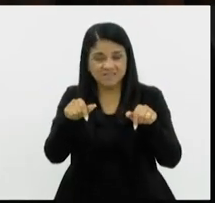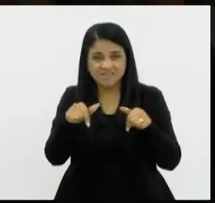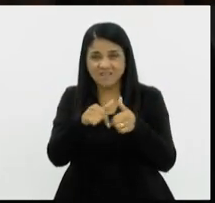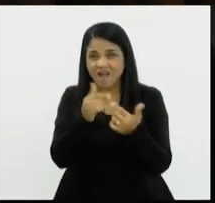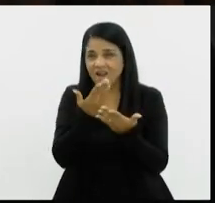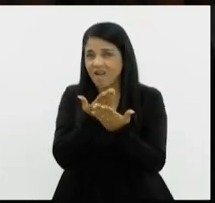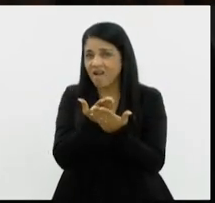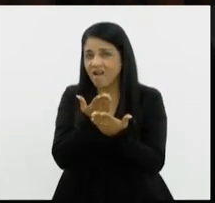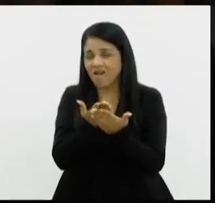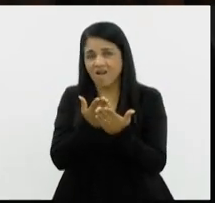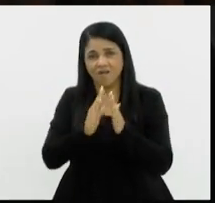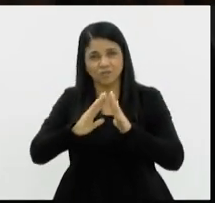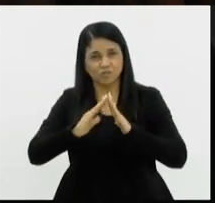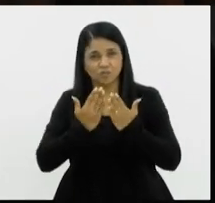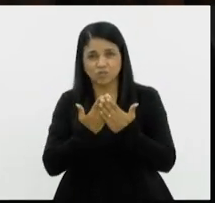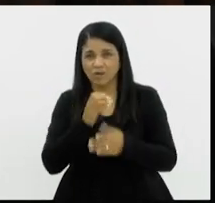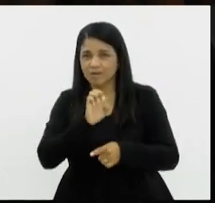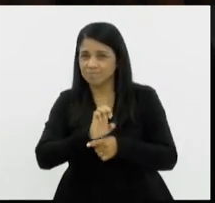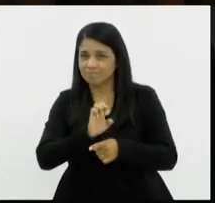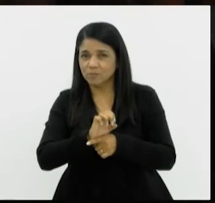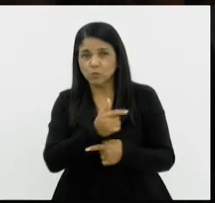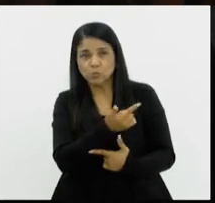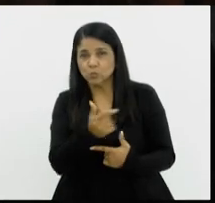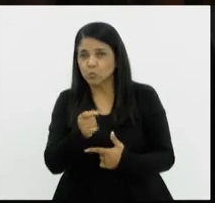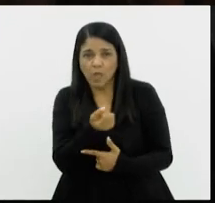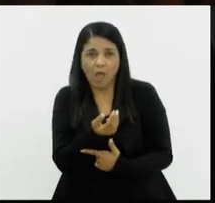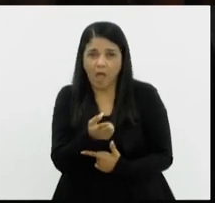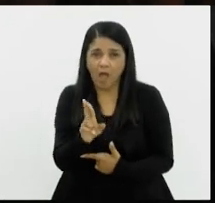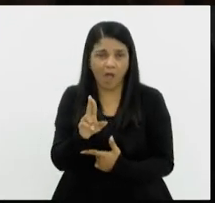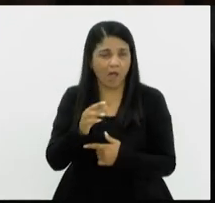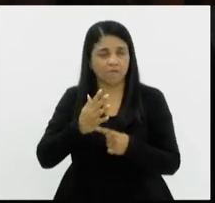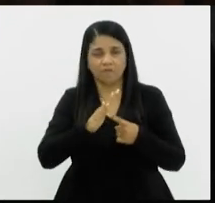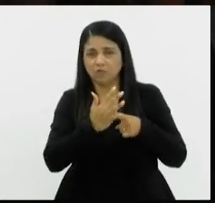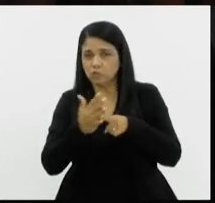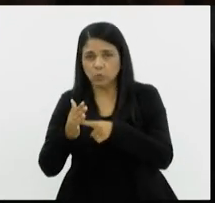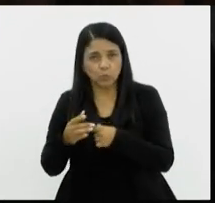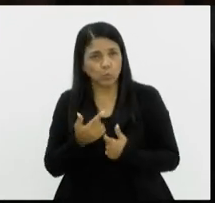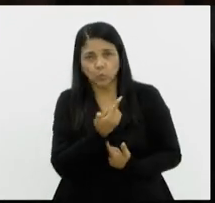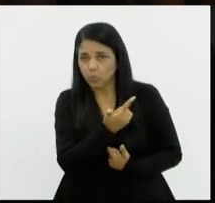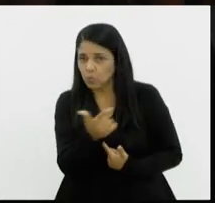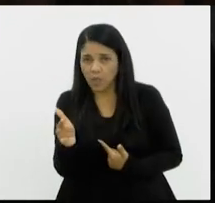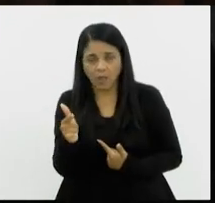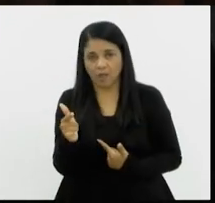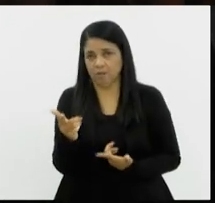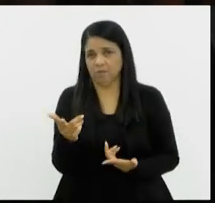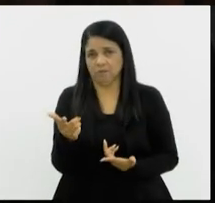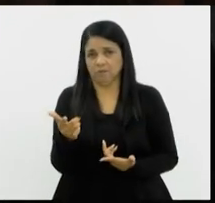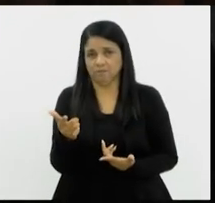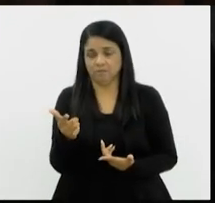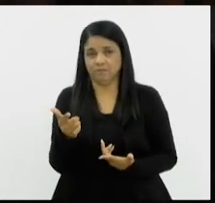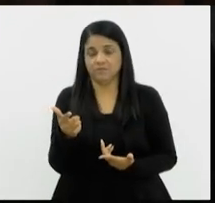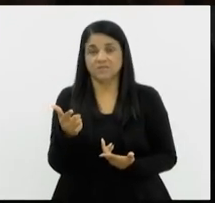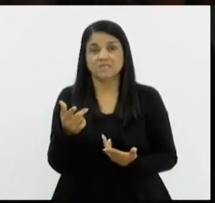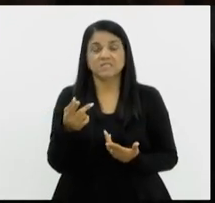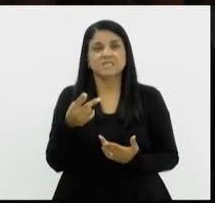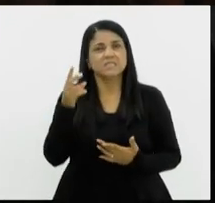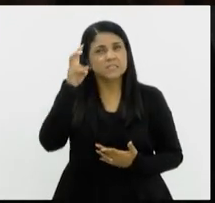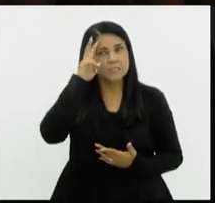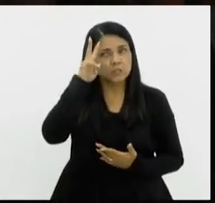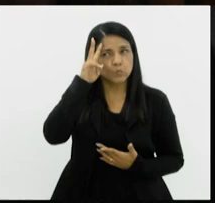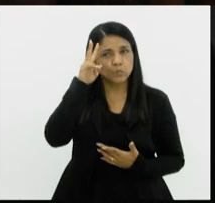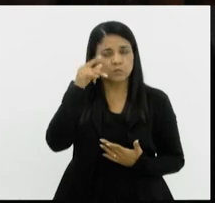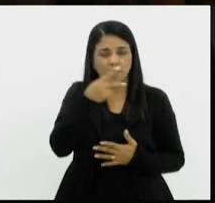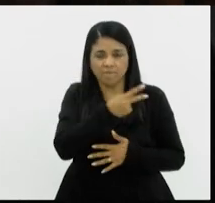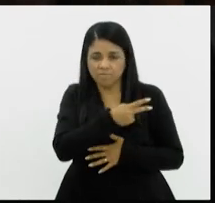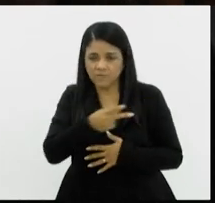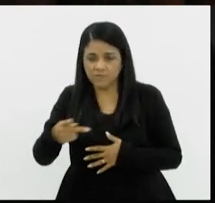alunos na sala de aula sem ventiladores e sem ar-condicionado. visitei na última segunda-feira o